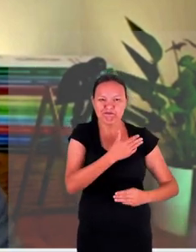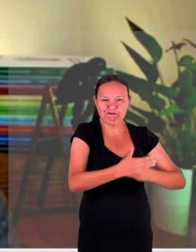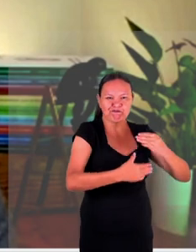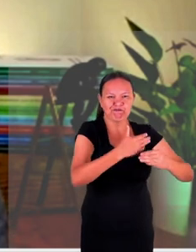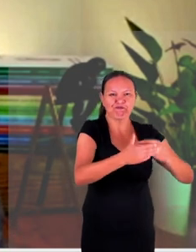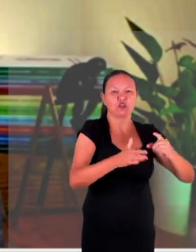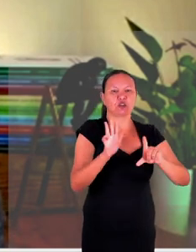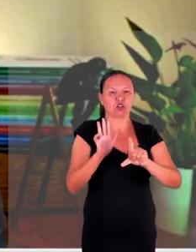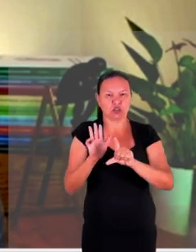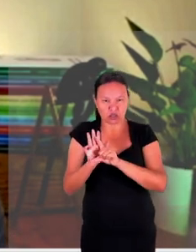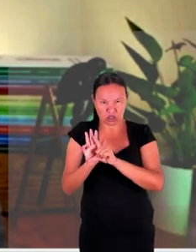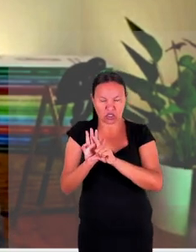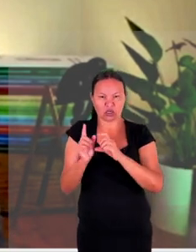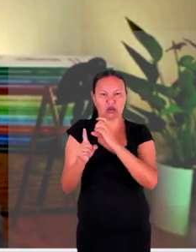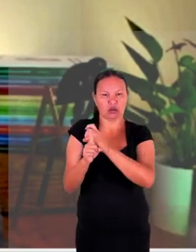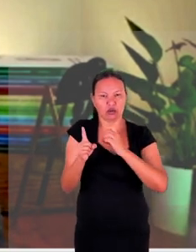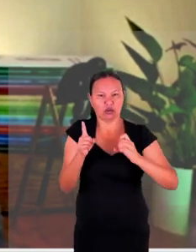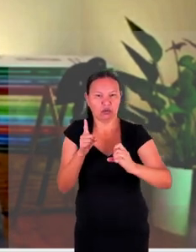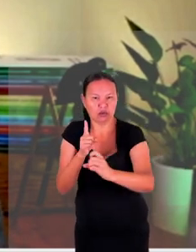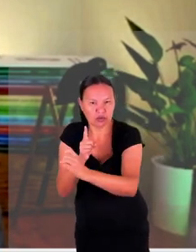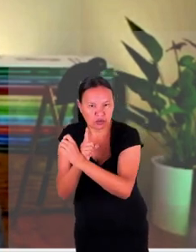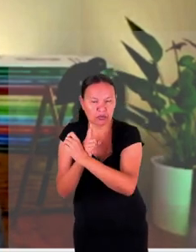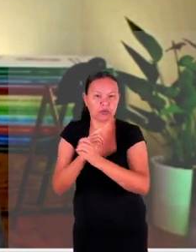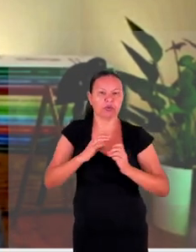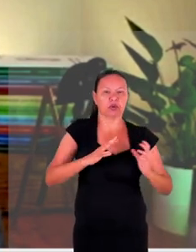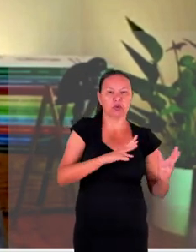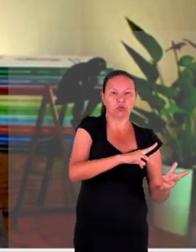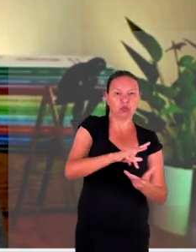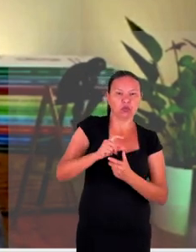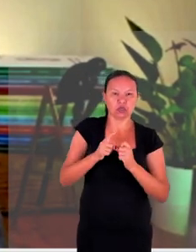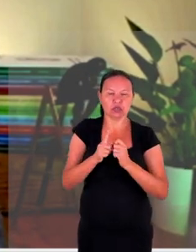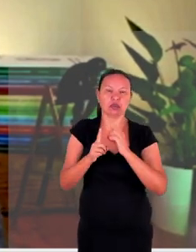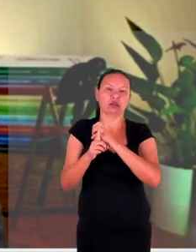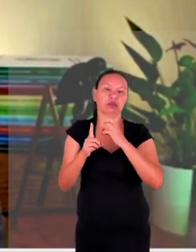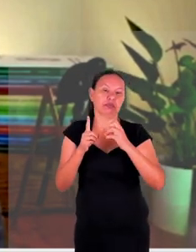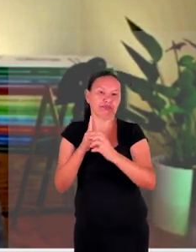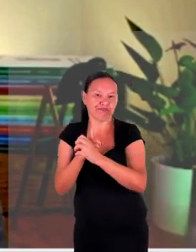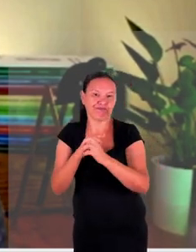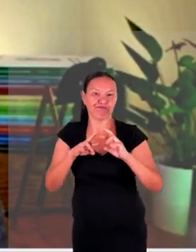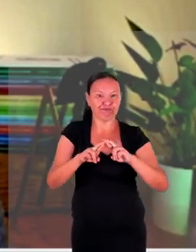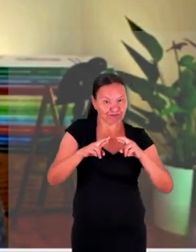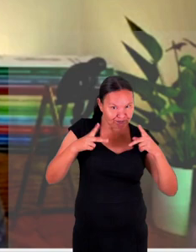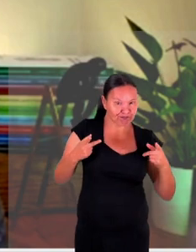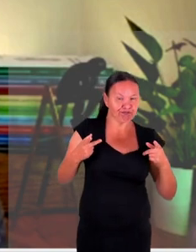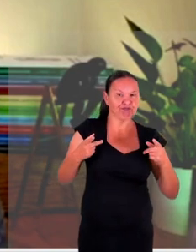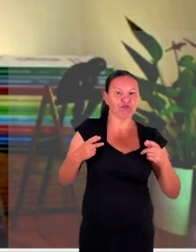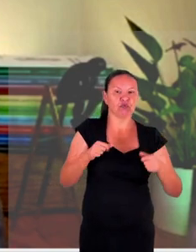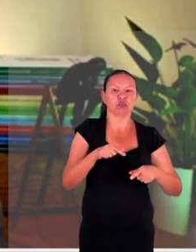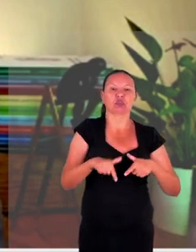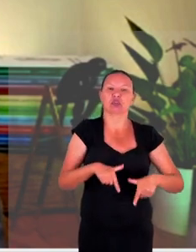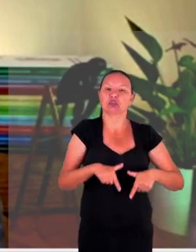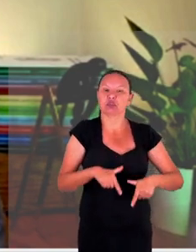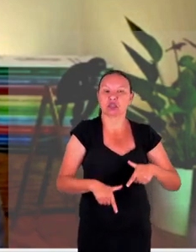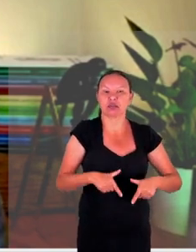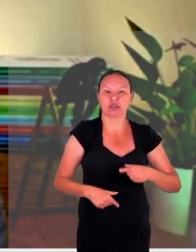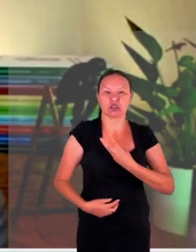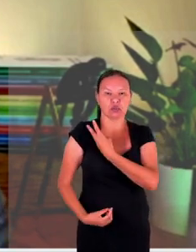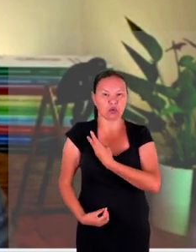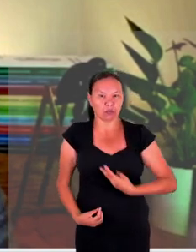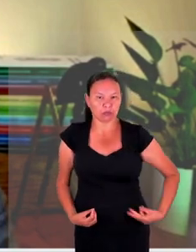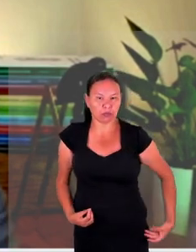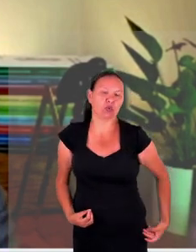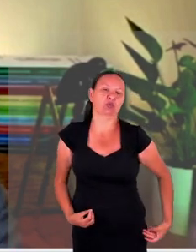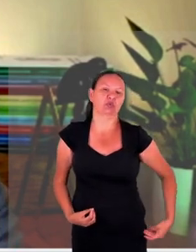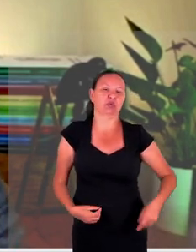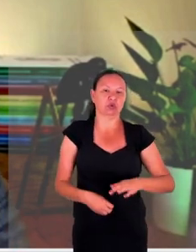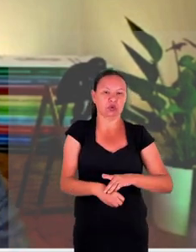direitos sociais para sua própria população a fazer uma discriminação do acesso aos serviços públicos de saúde